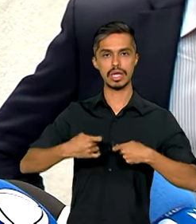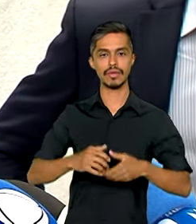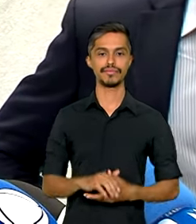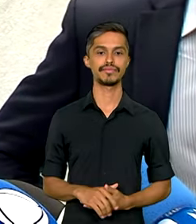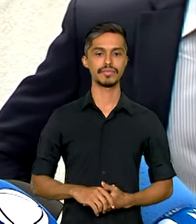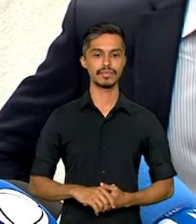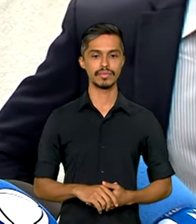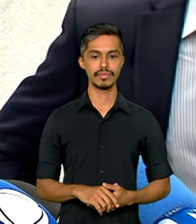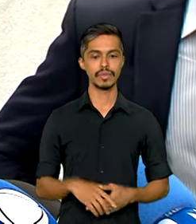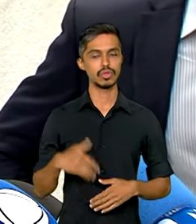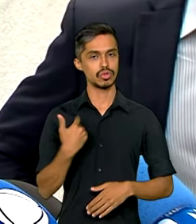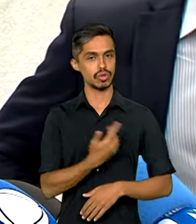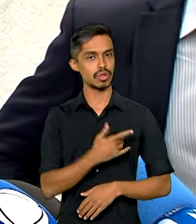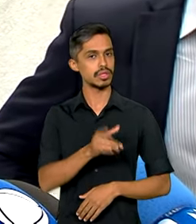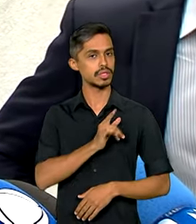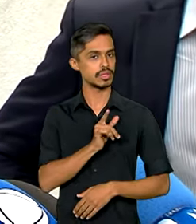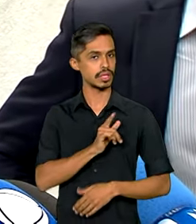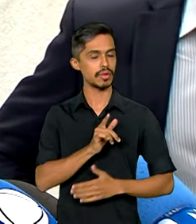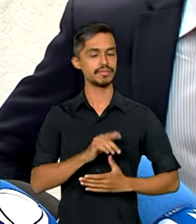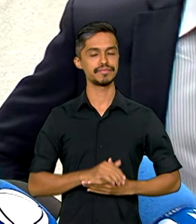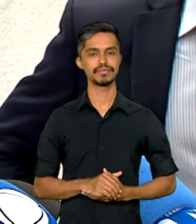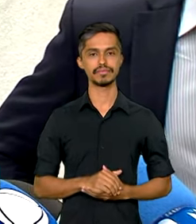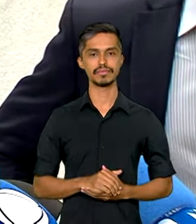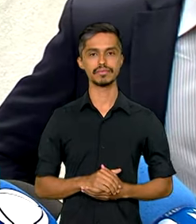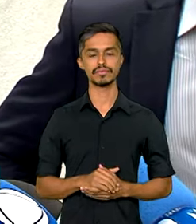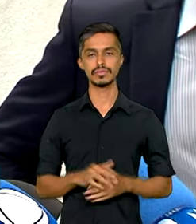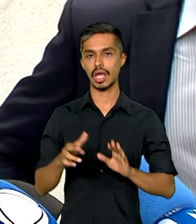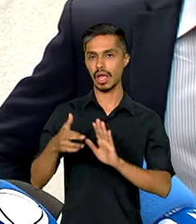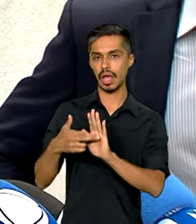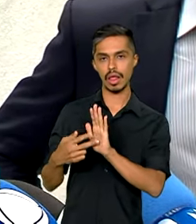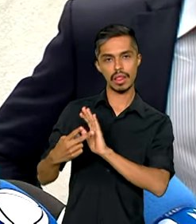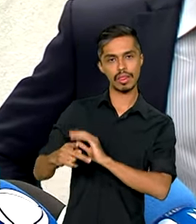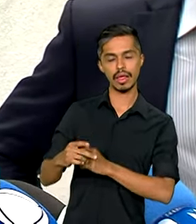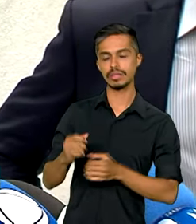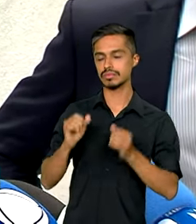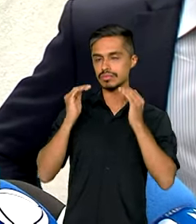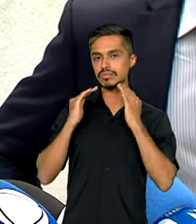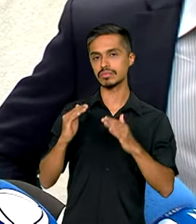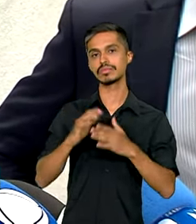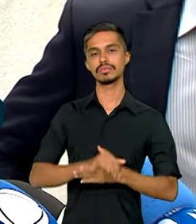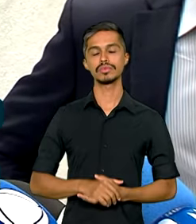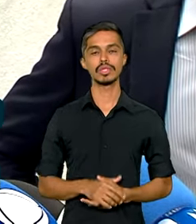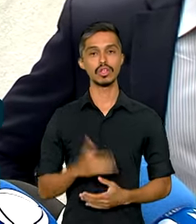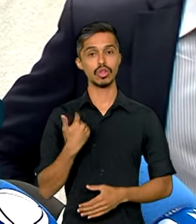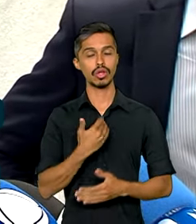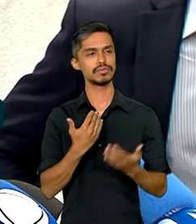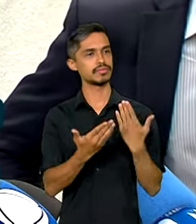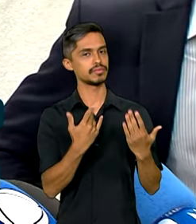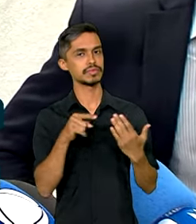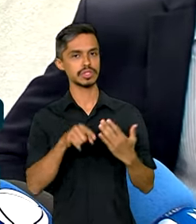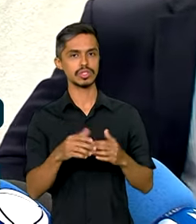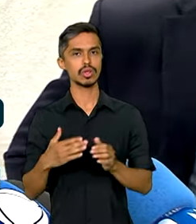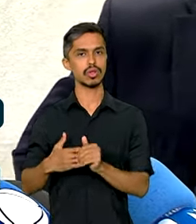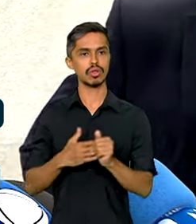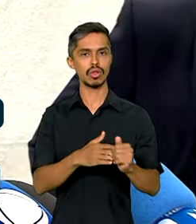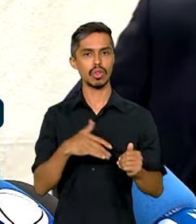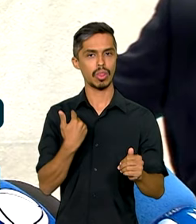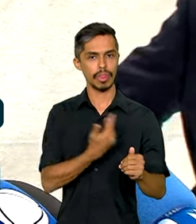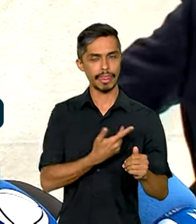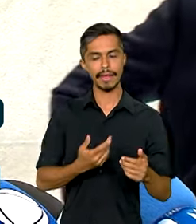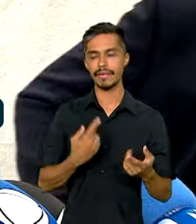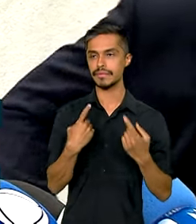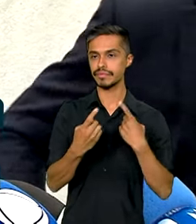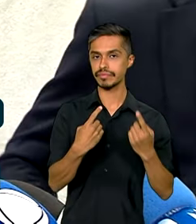é uma coisa que a gente tem como... a gente já tinha antes mesmo dessa discussão, a gente já colocava isso como um norteador, mas a